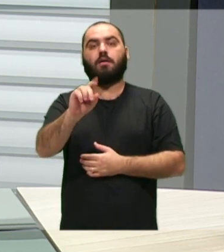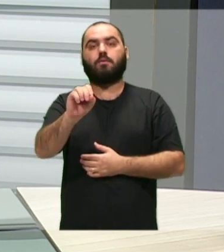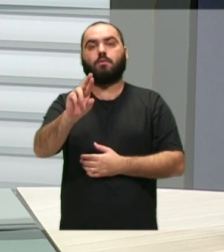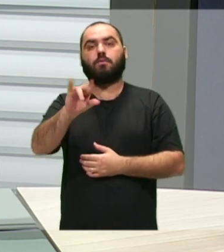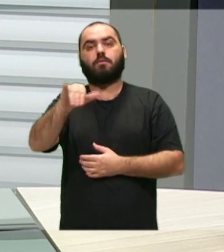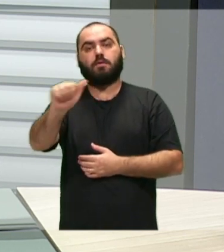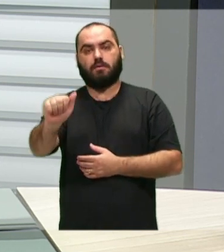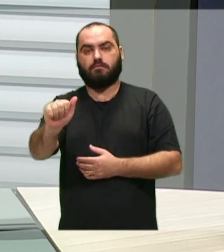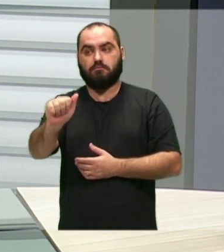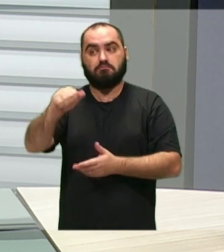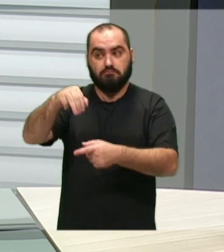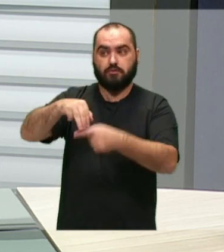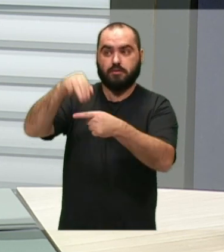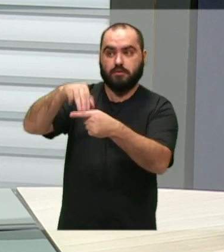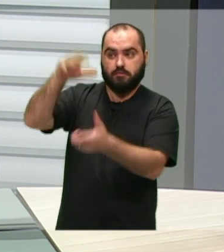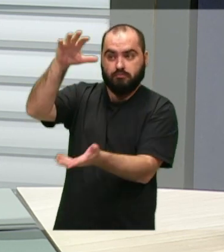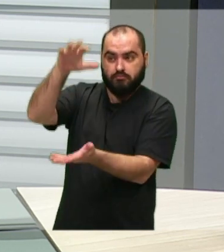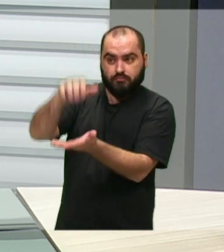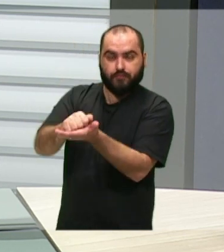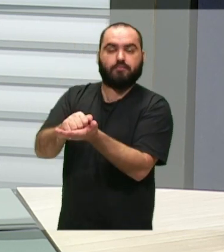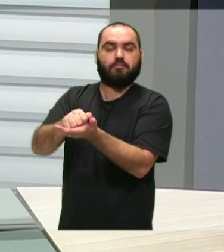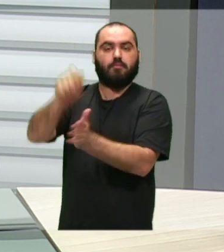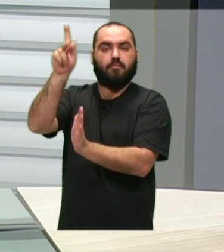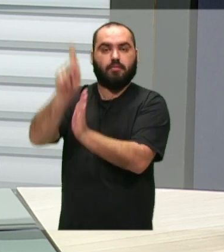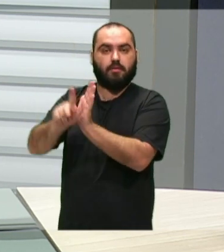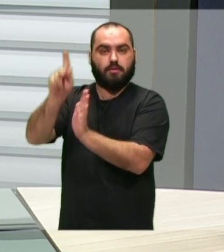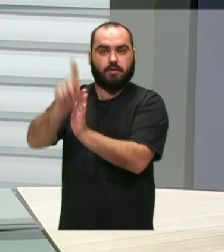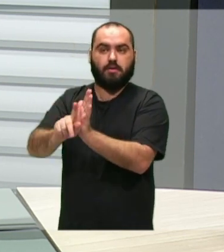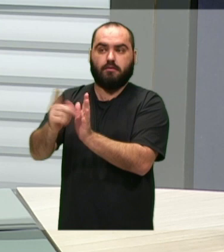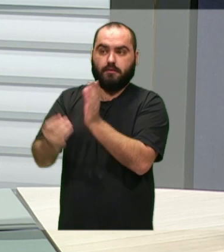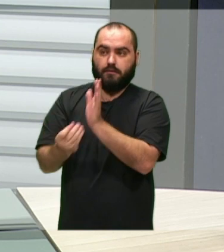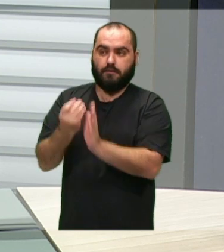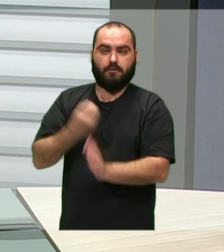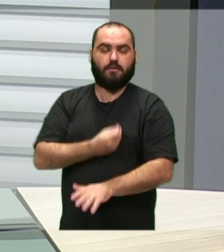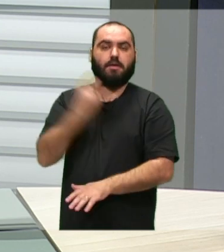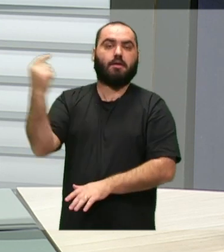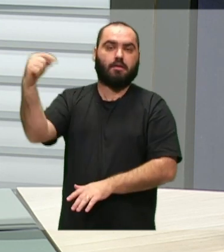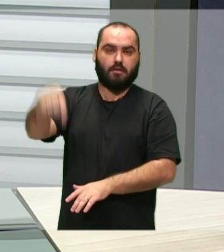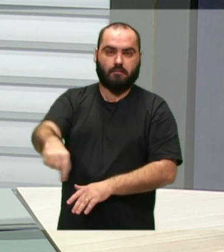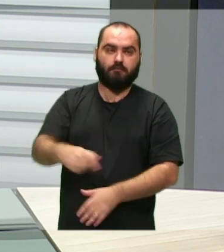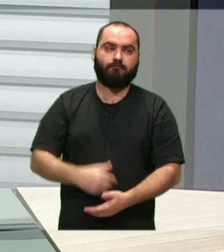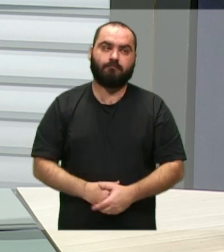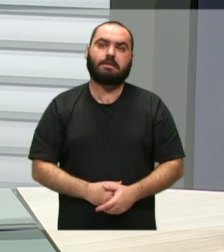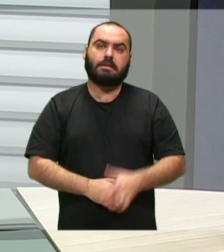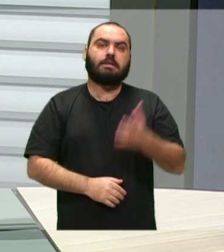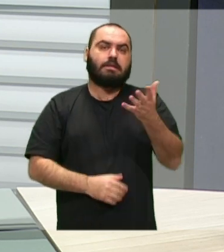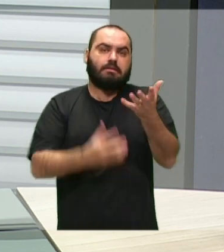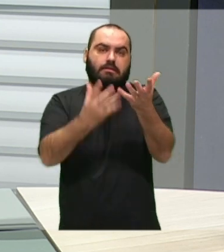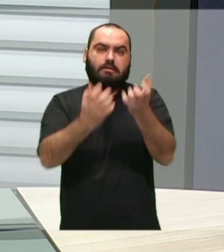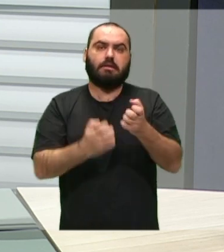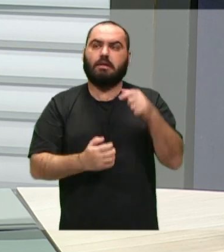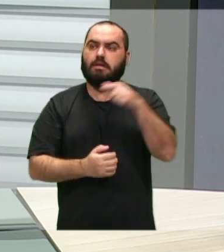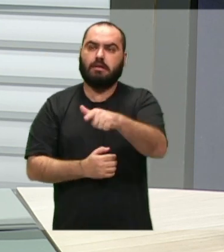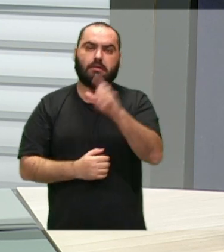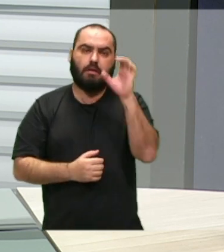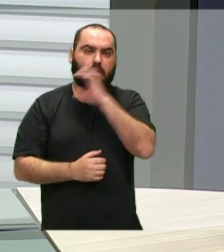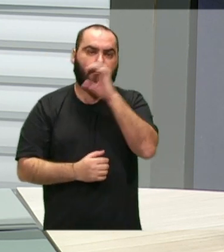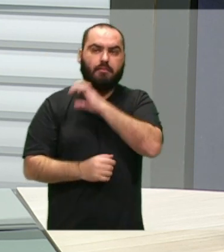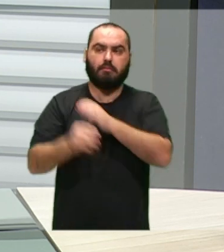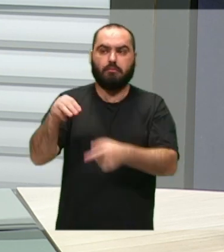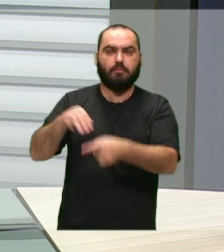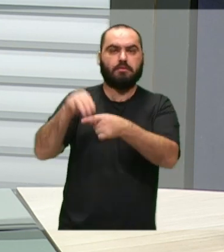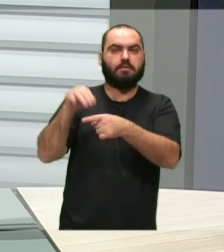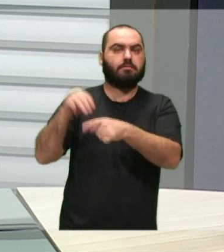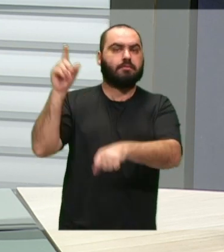protocola os projetos aqui na Câmara, como os vereadores fazem, o município também faz. Nós estamos trabalhando para isso ser tudo digital, logo, logo, o município vai fazer